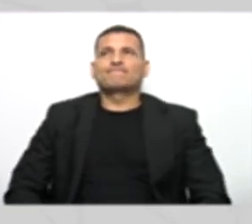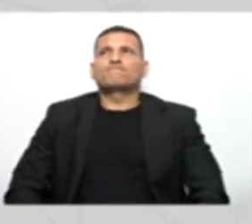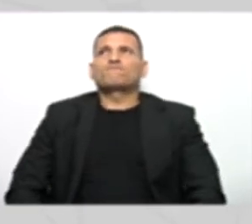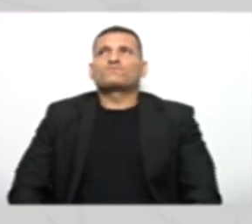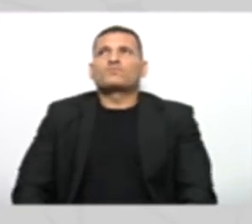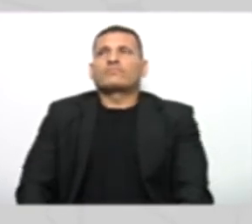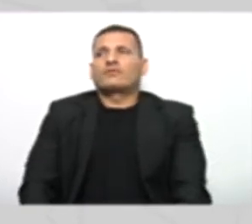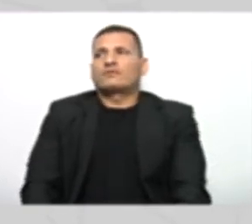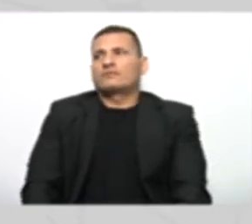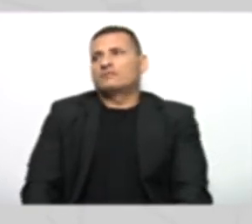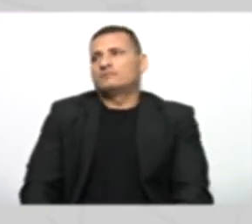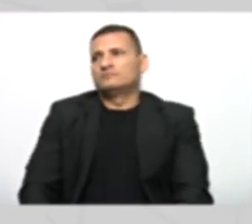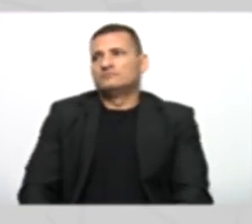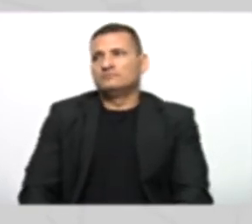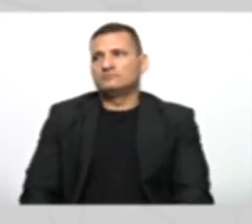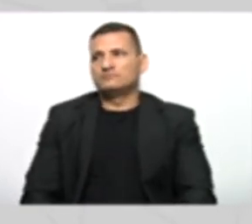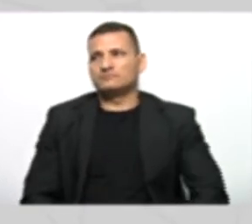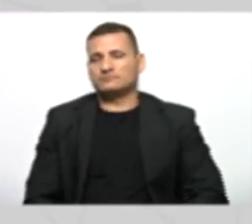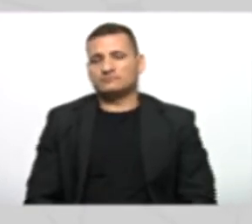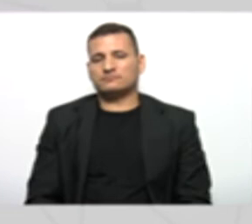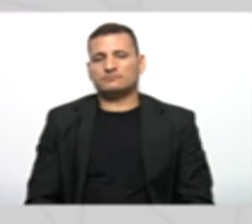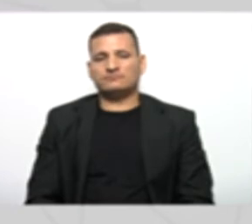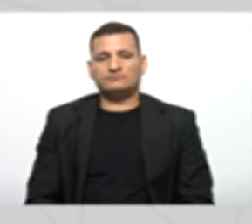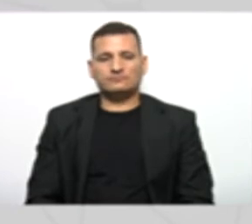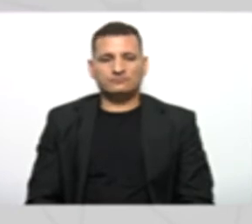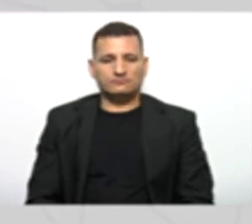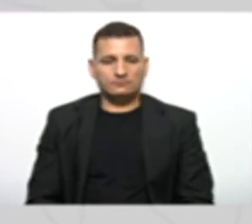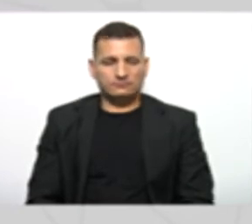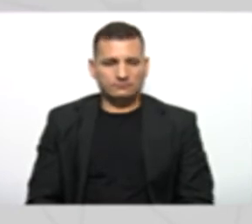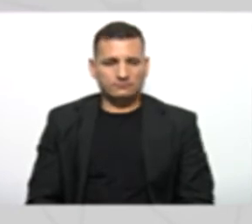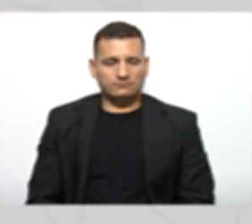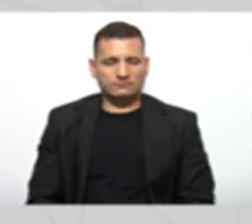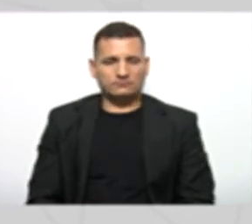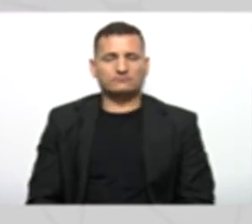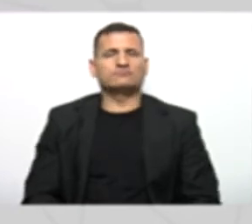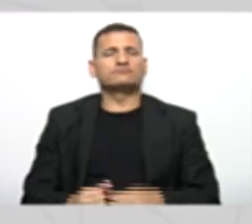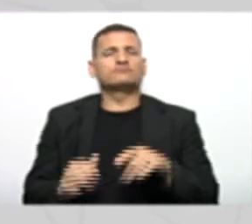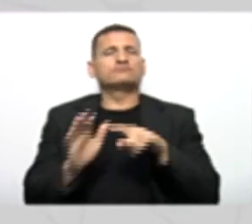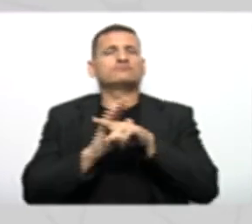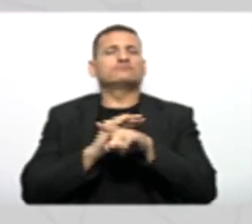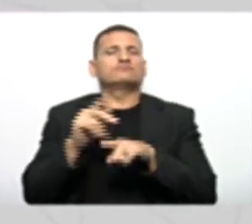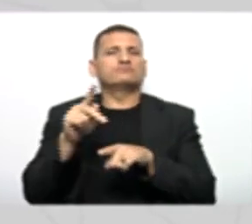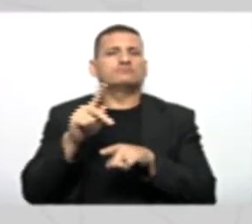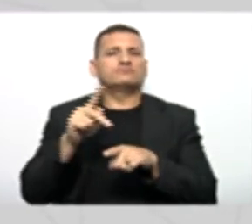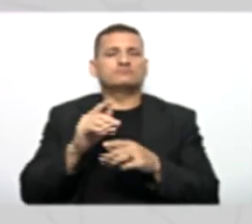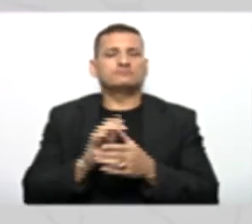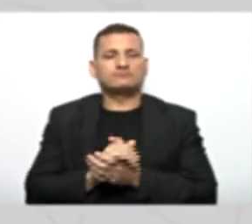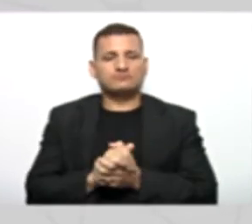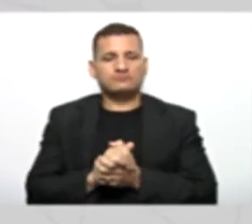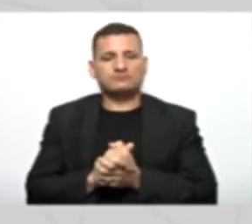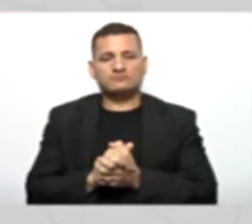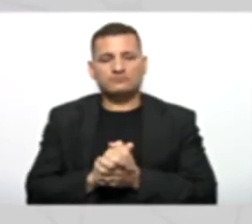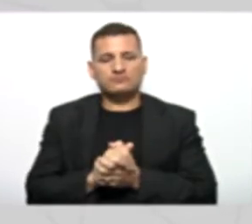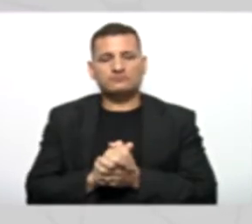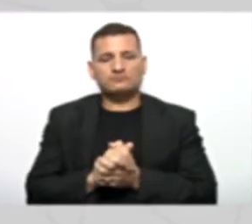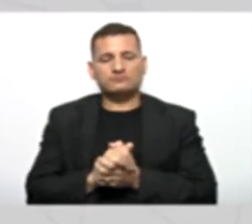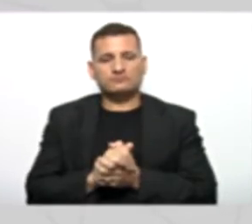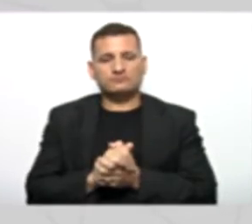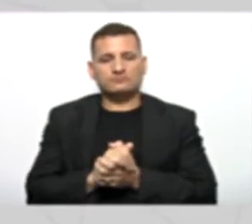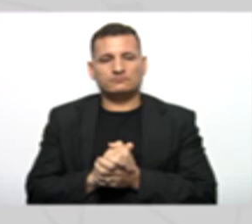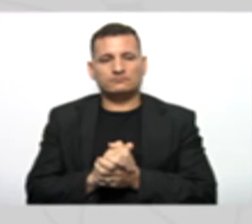Professor Só antes O senhor Apresentar O método Exibe Diga professor Só um comentário Vou lembrar Aquela Nossa